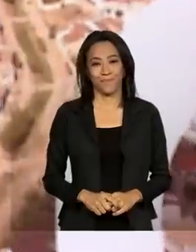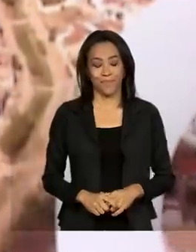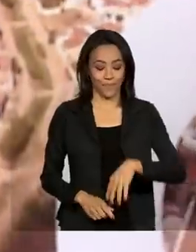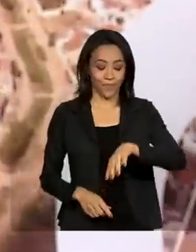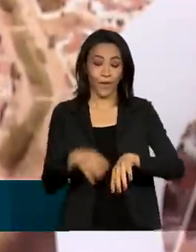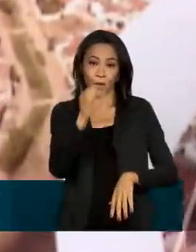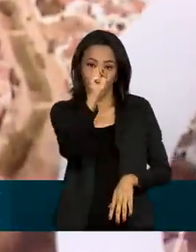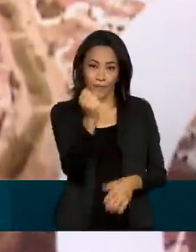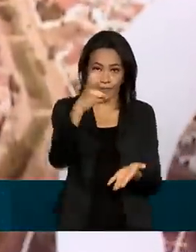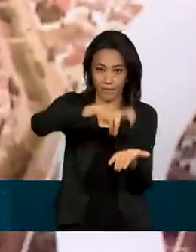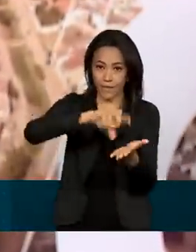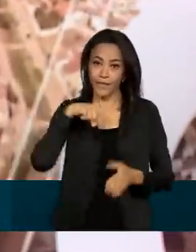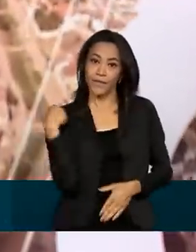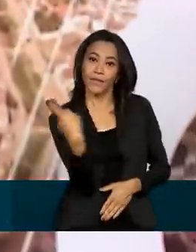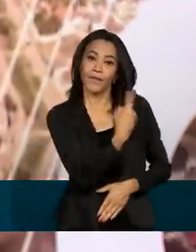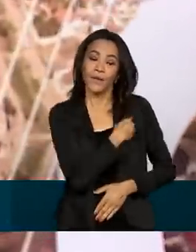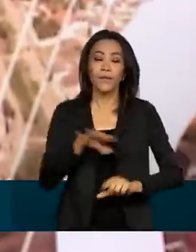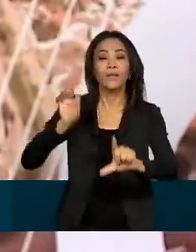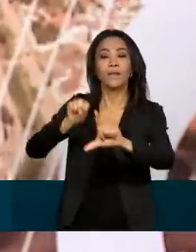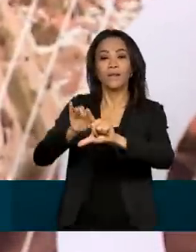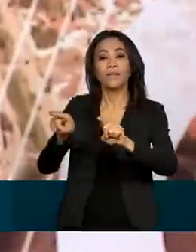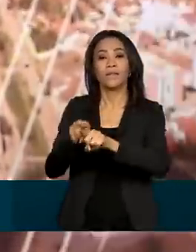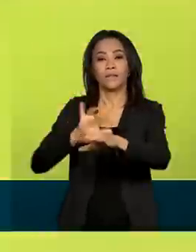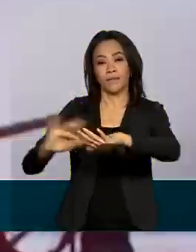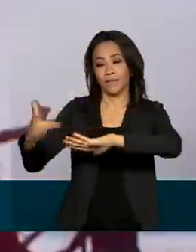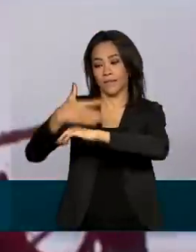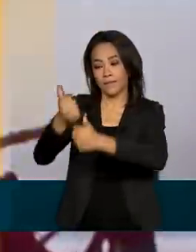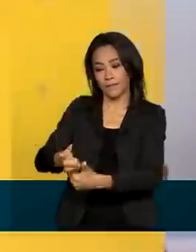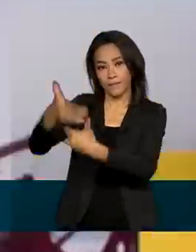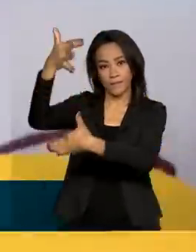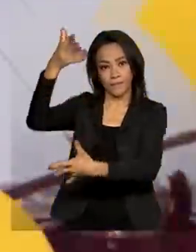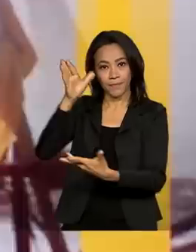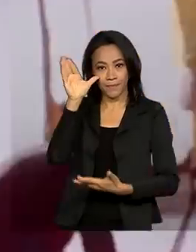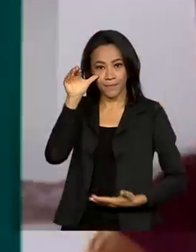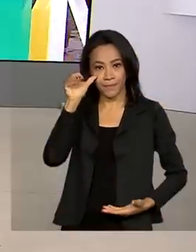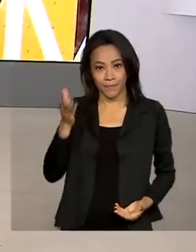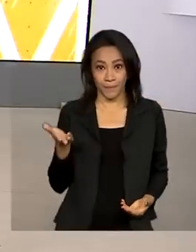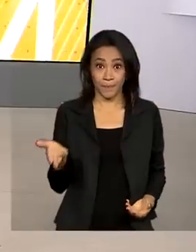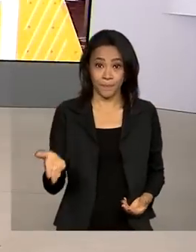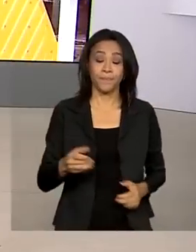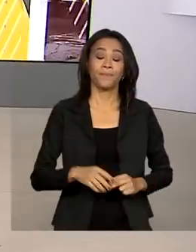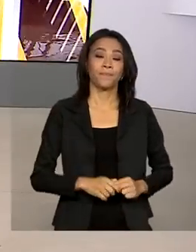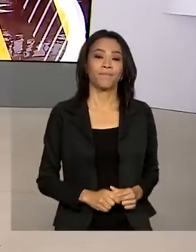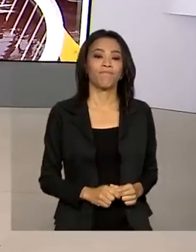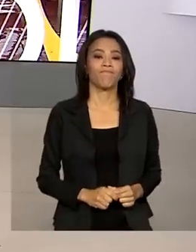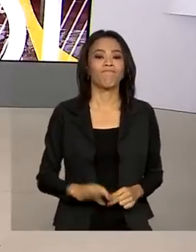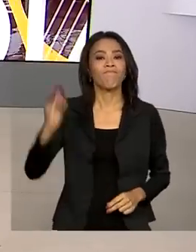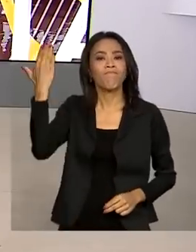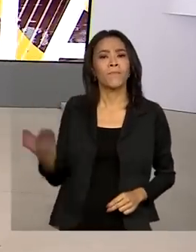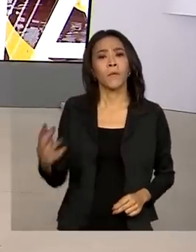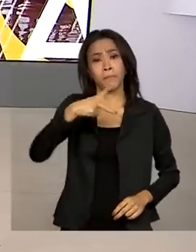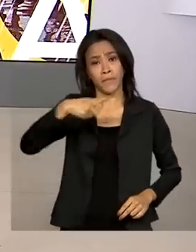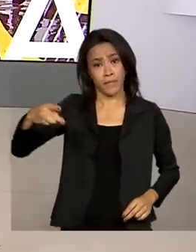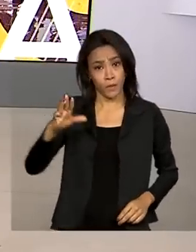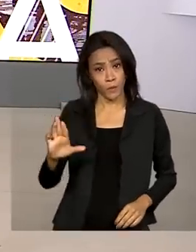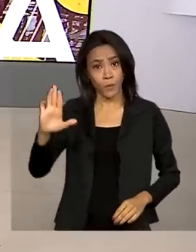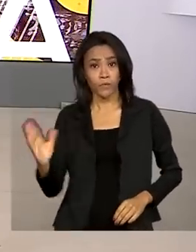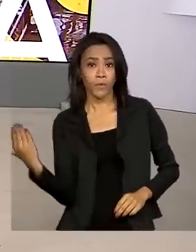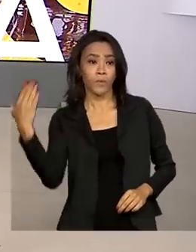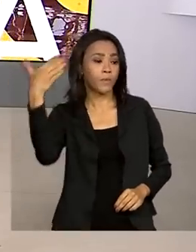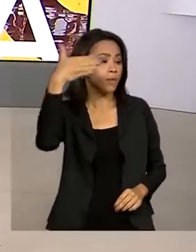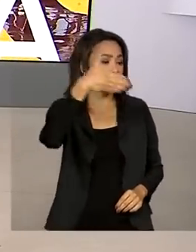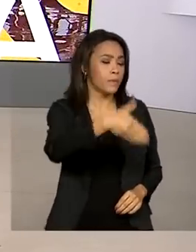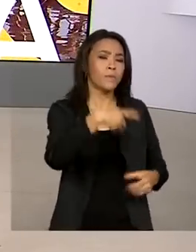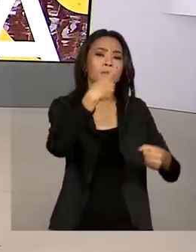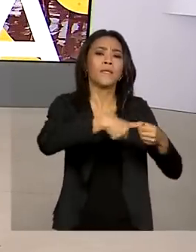Oito horas da manhã, estamos ao vivo também pelas redes sociais. O presidente Lula foi até Santos, em